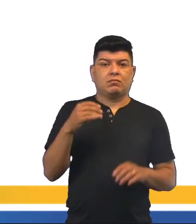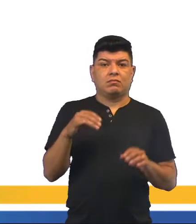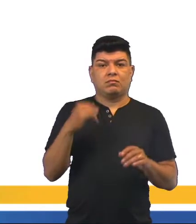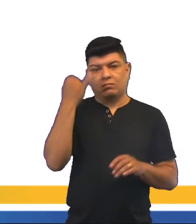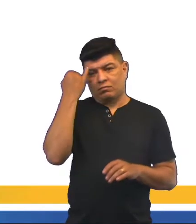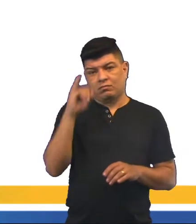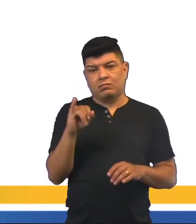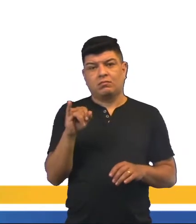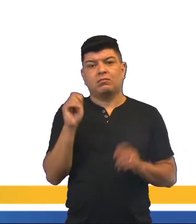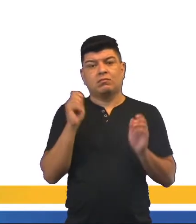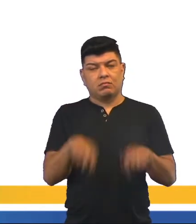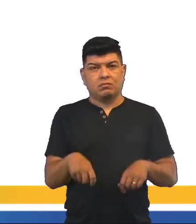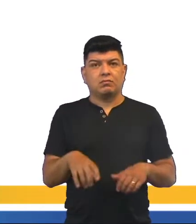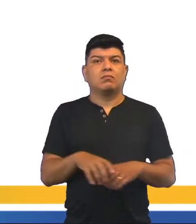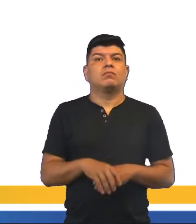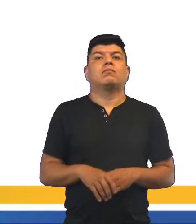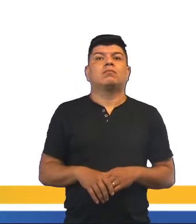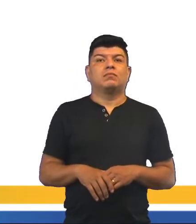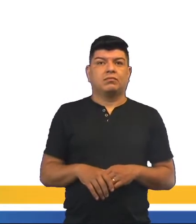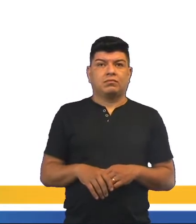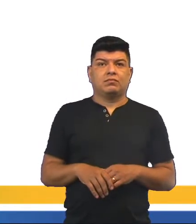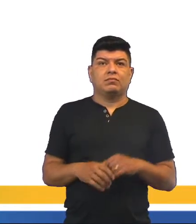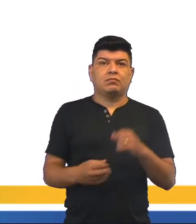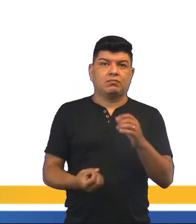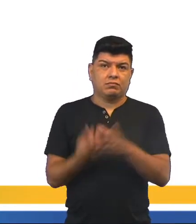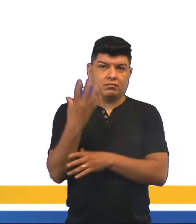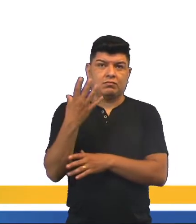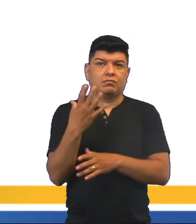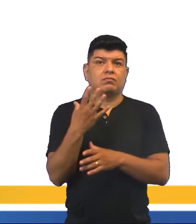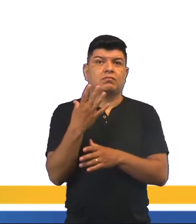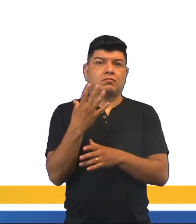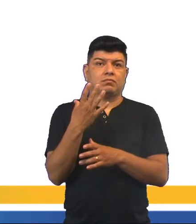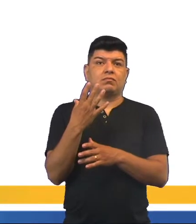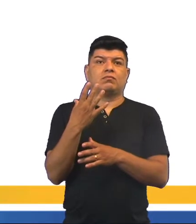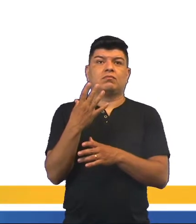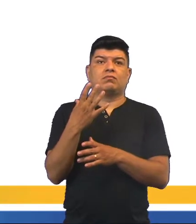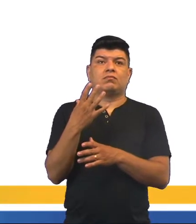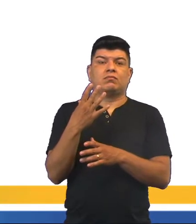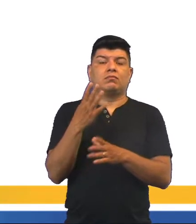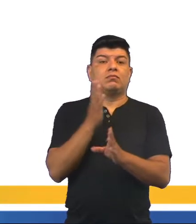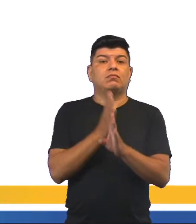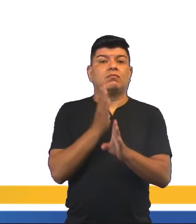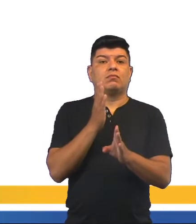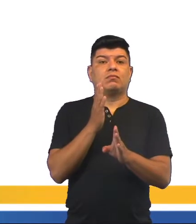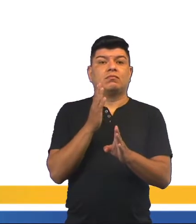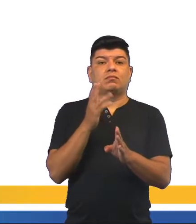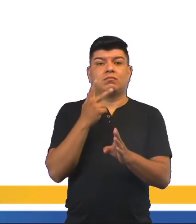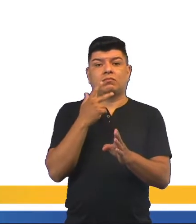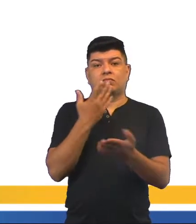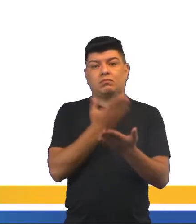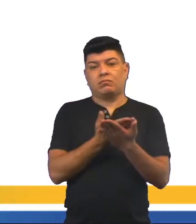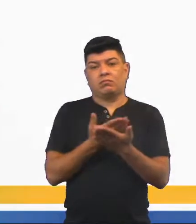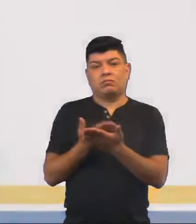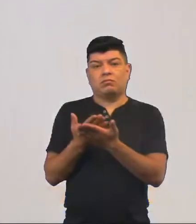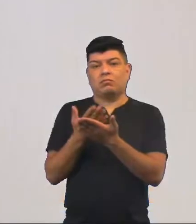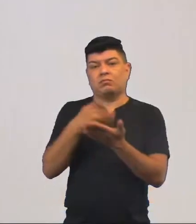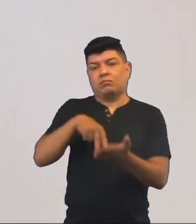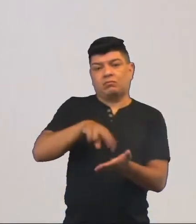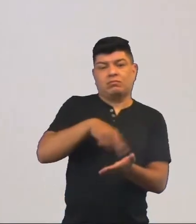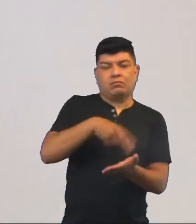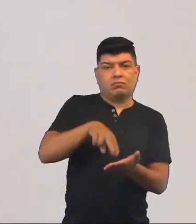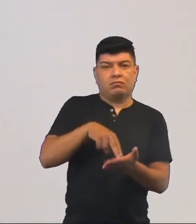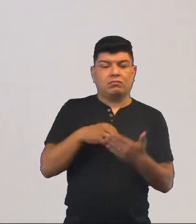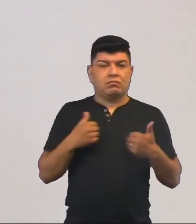como uma possibilidade a ser construída com e através das aulas de